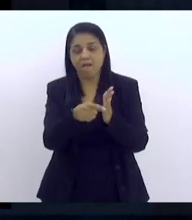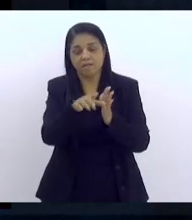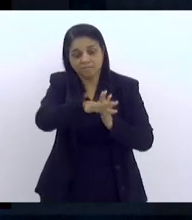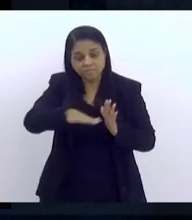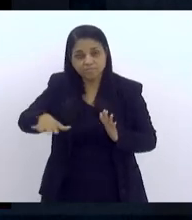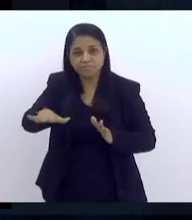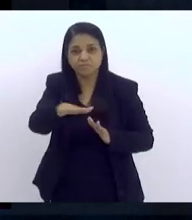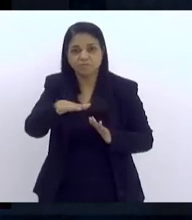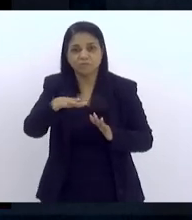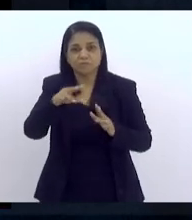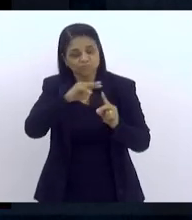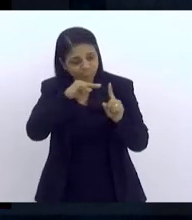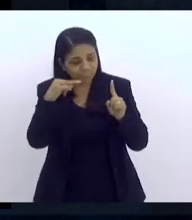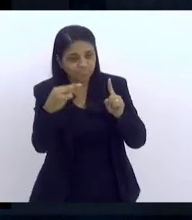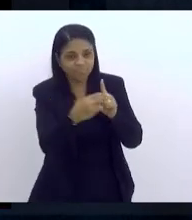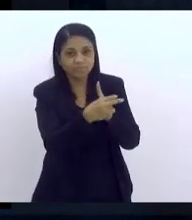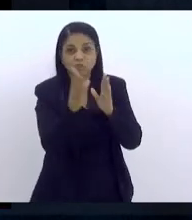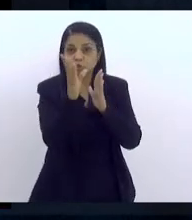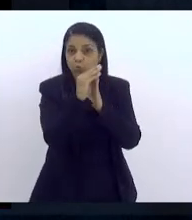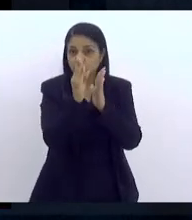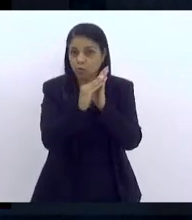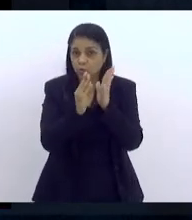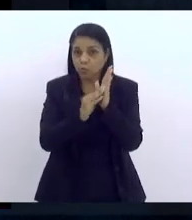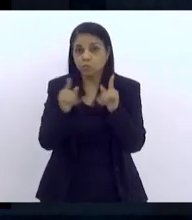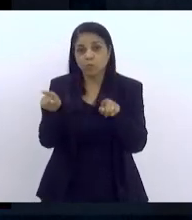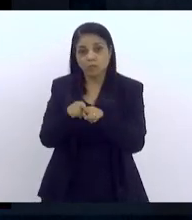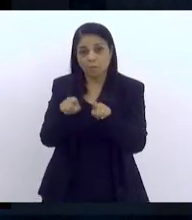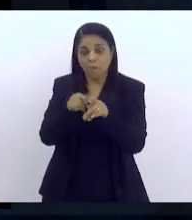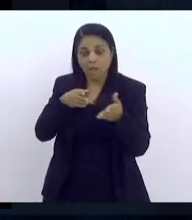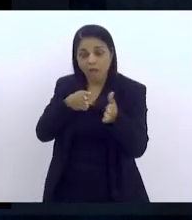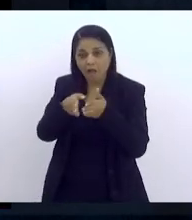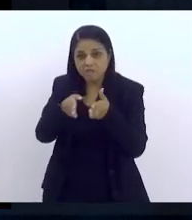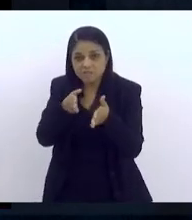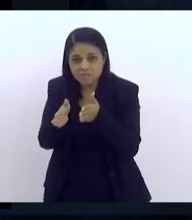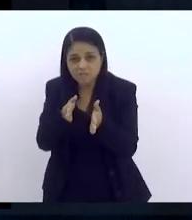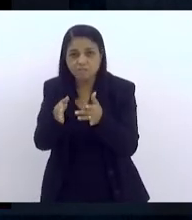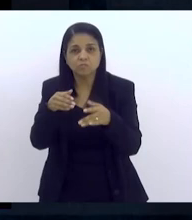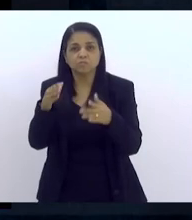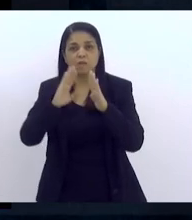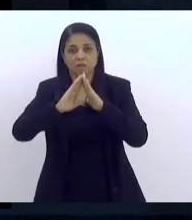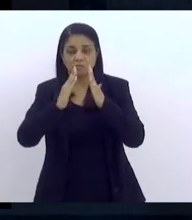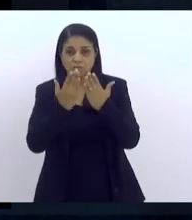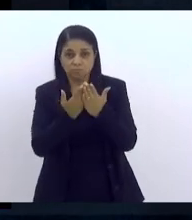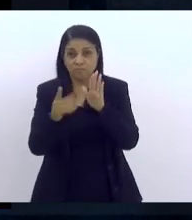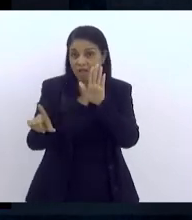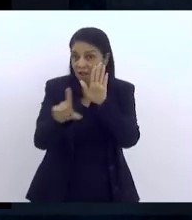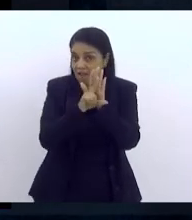do ponto de vista do conteúdo, como na forma de acesso à escola. E essas legislações,